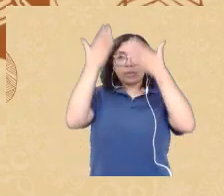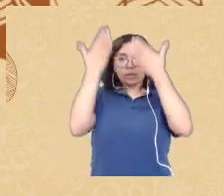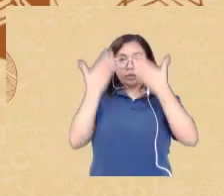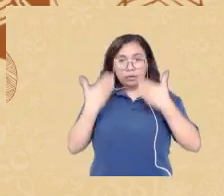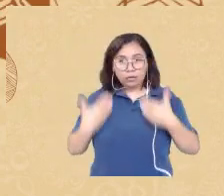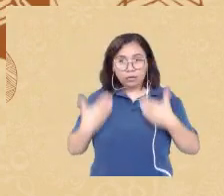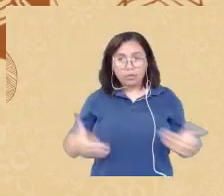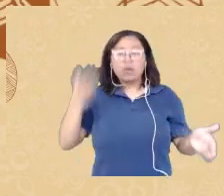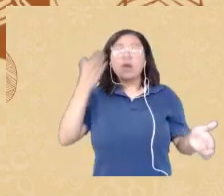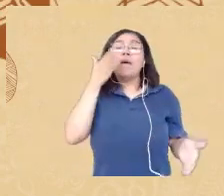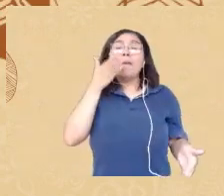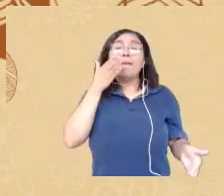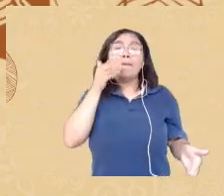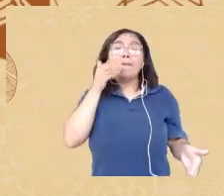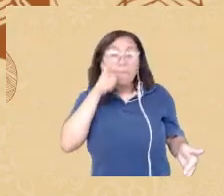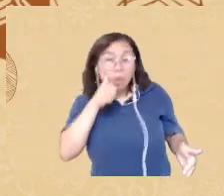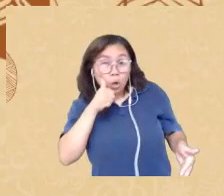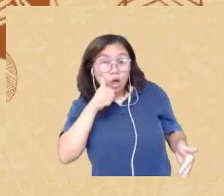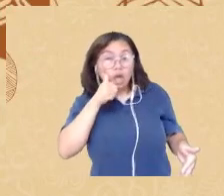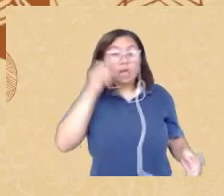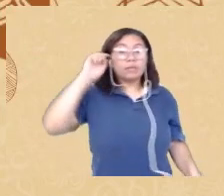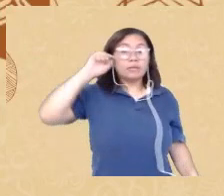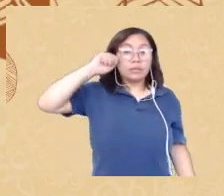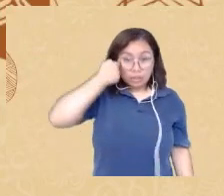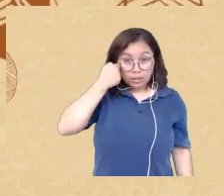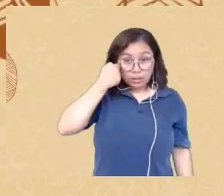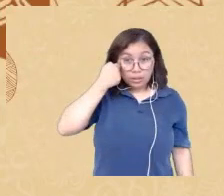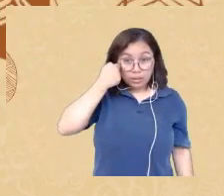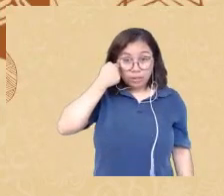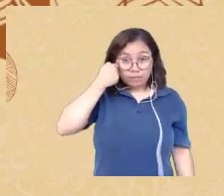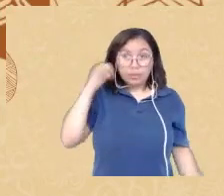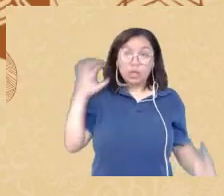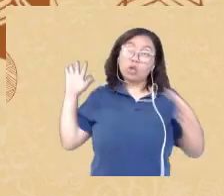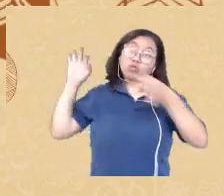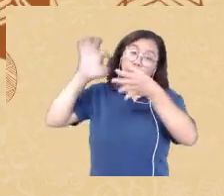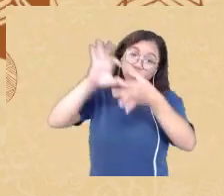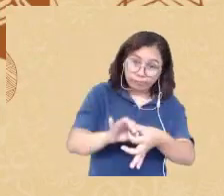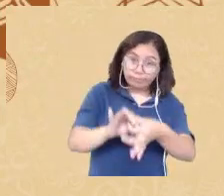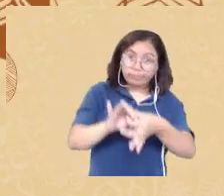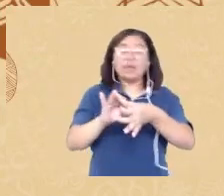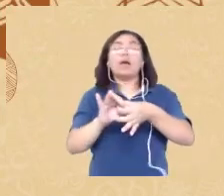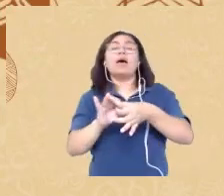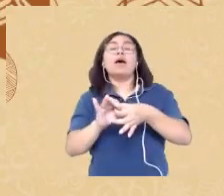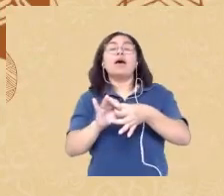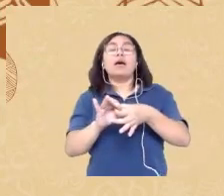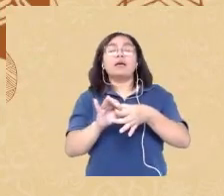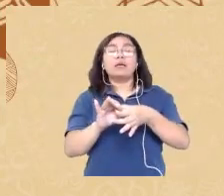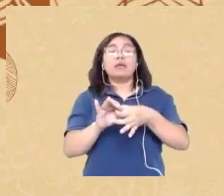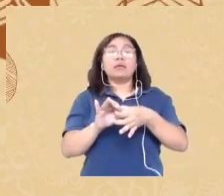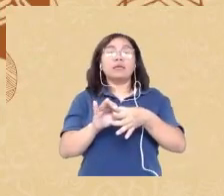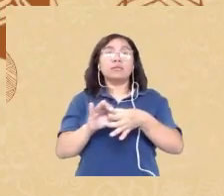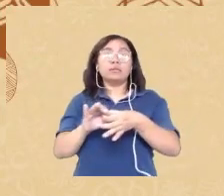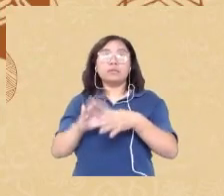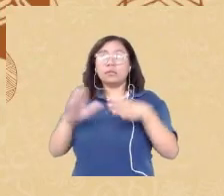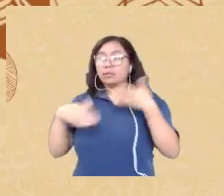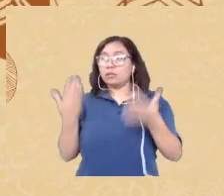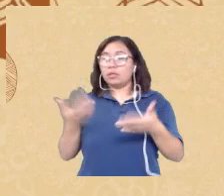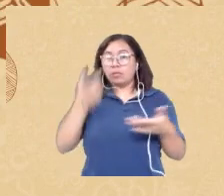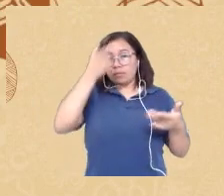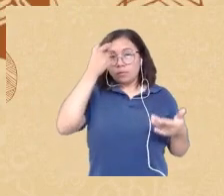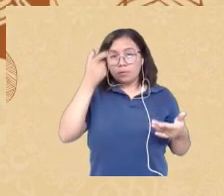porque você traz a contextualização da neuro você contextualiza a história e daí eu queria saber